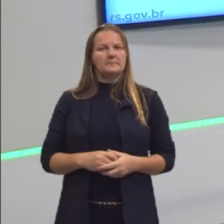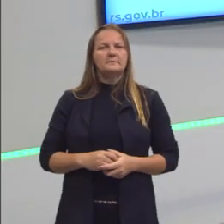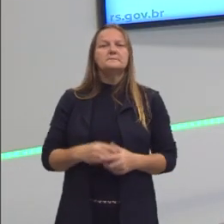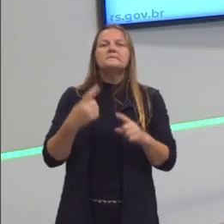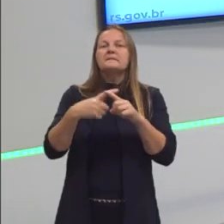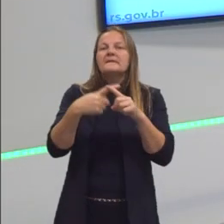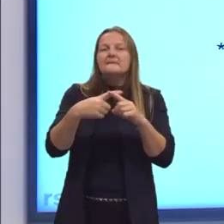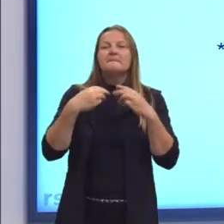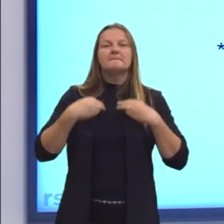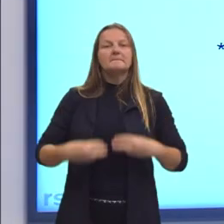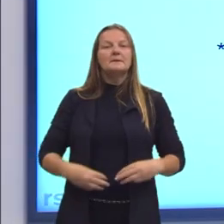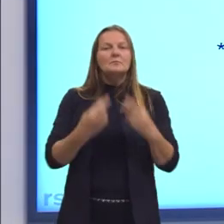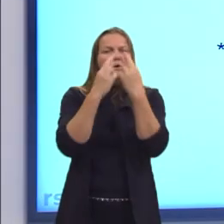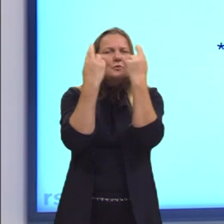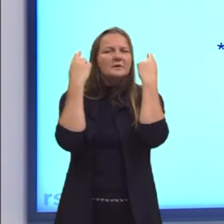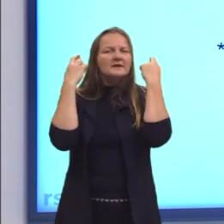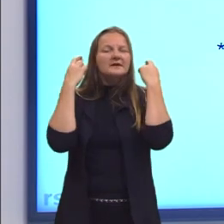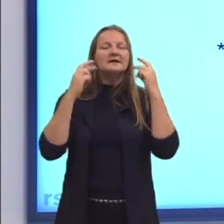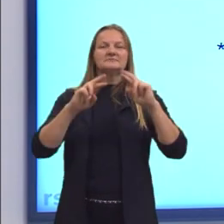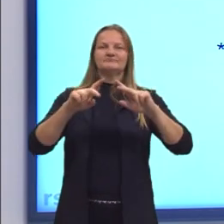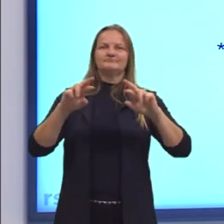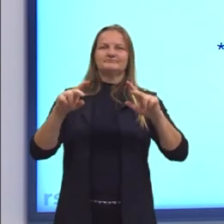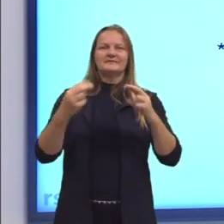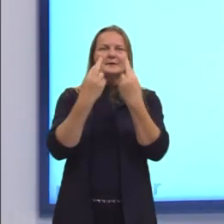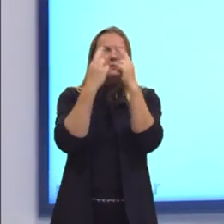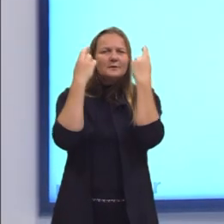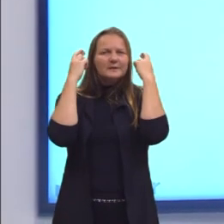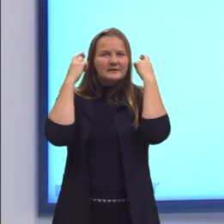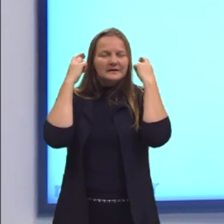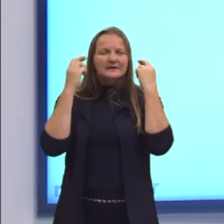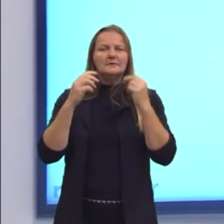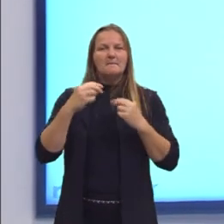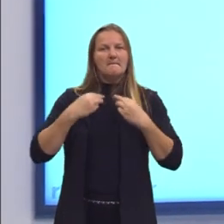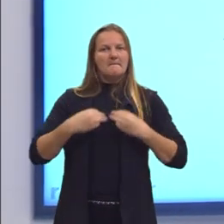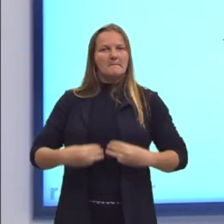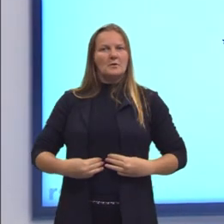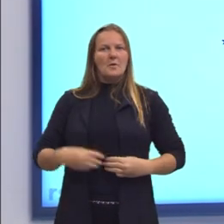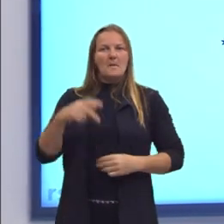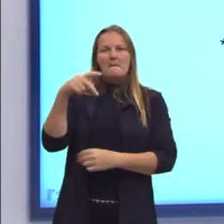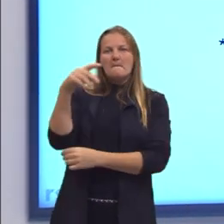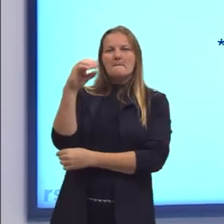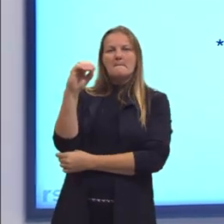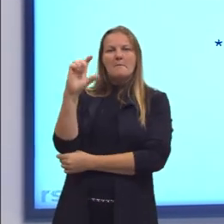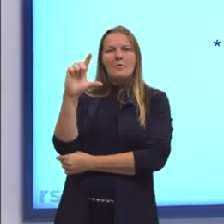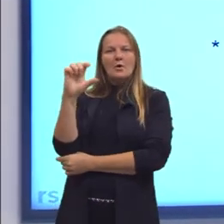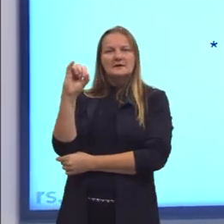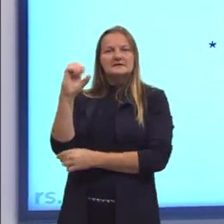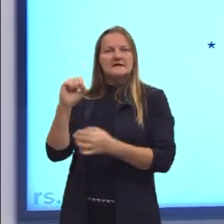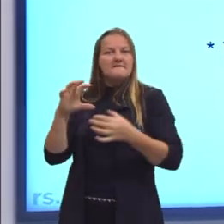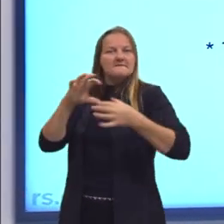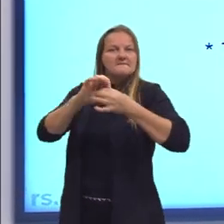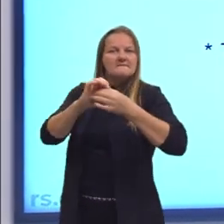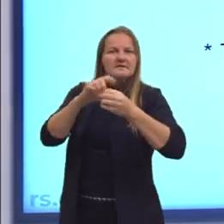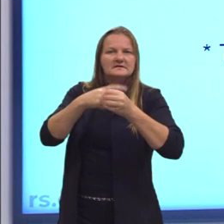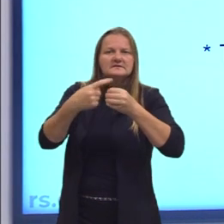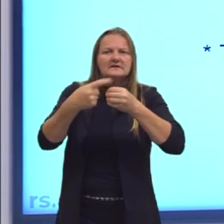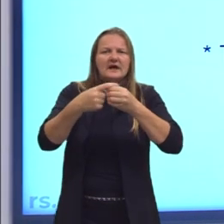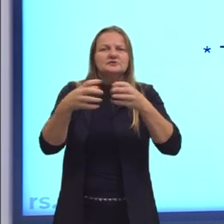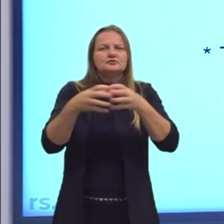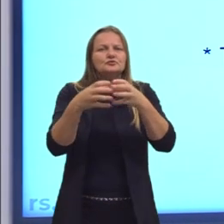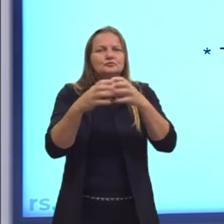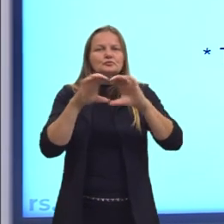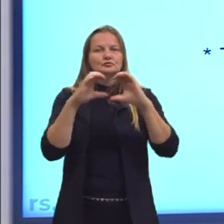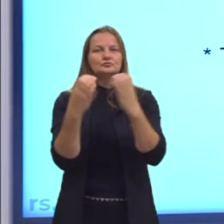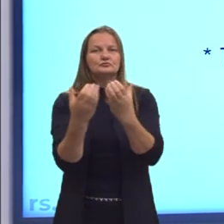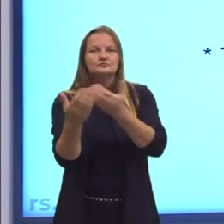porque a moral grega, lembre-se sempre disso, a moral grega está muito ligada à polis, à cidade, coletivo. E, nesse momento